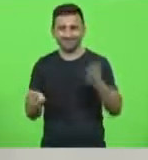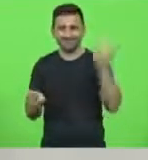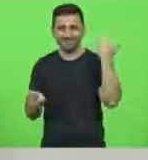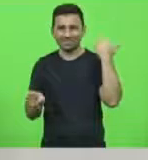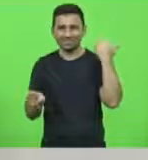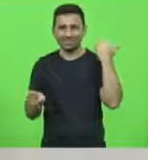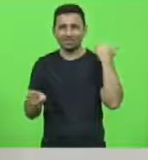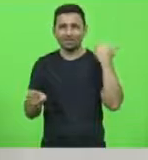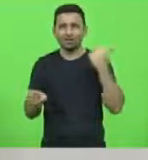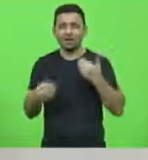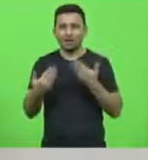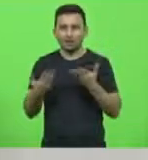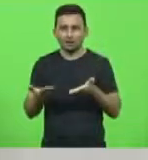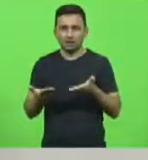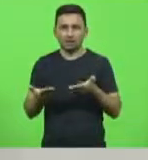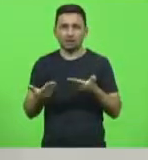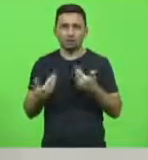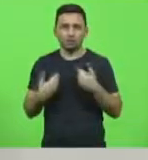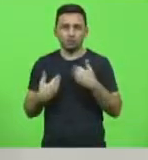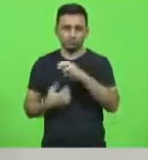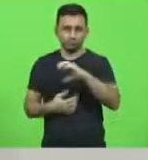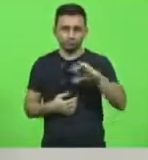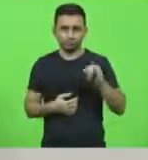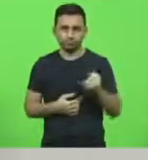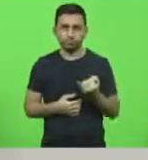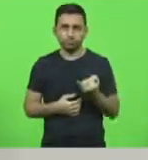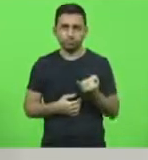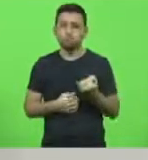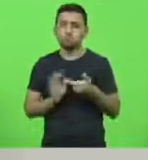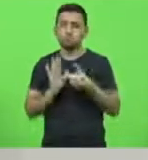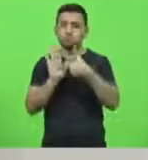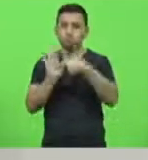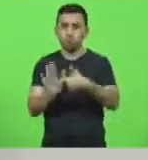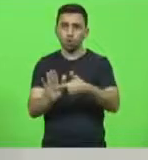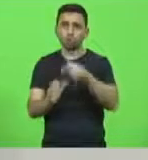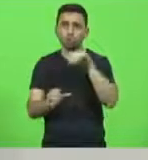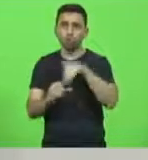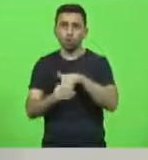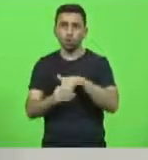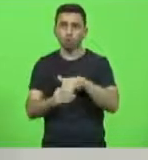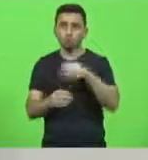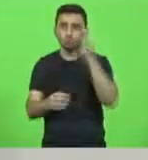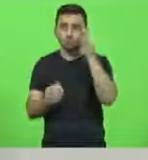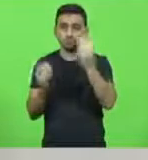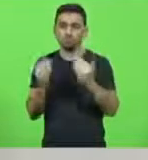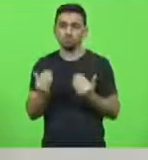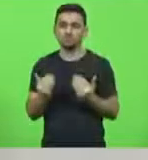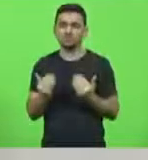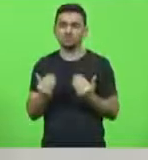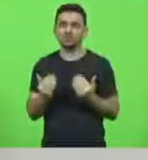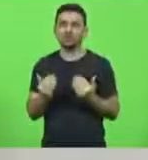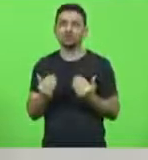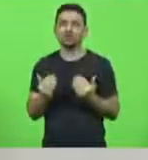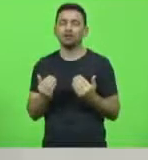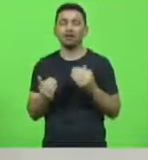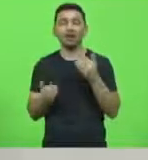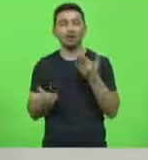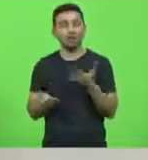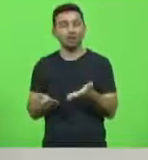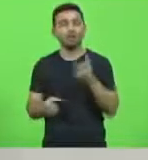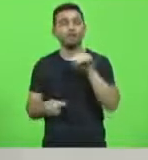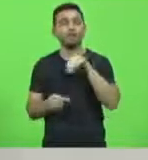procedimento, como membro da Comissão de Constituição e Justiça, eu apresentei um voto vista, demonstrando claramente que o voto